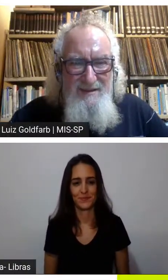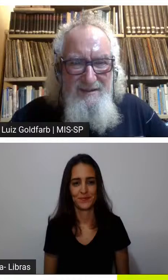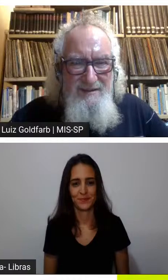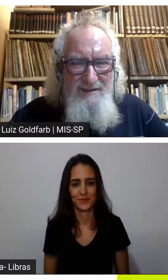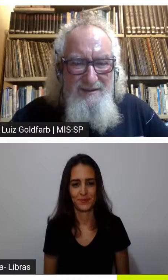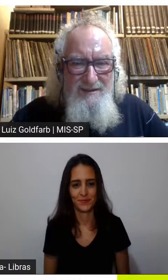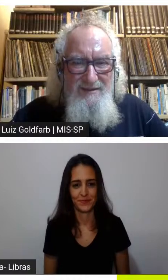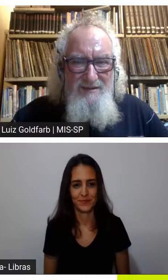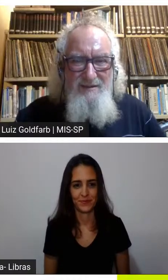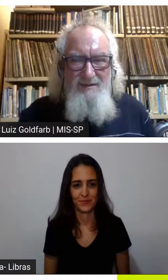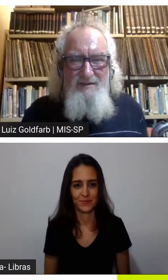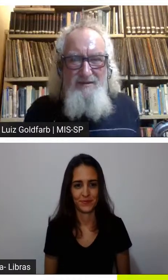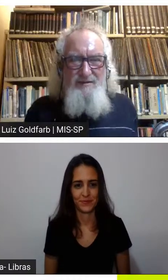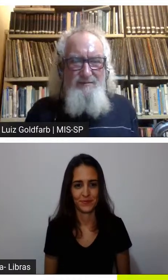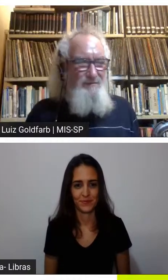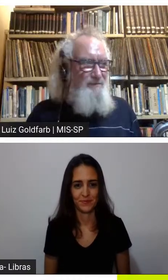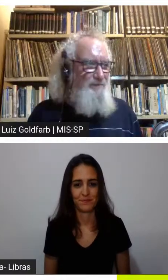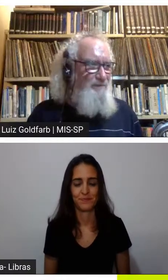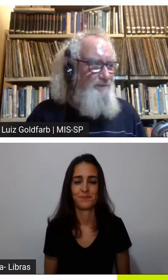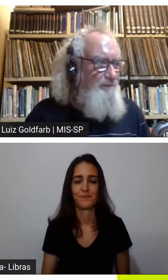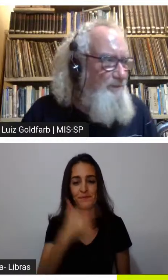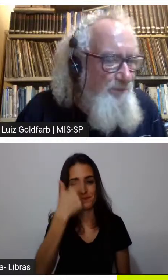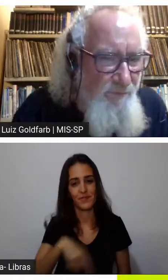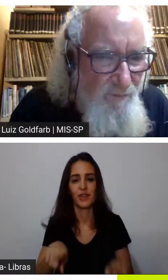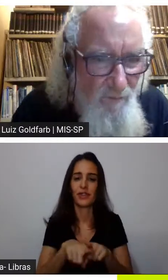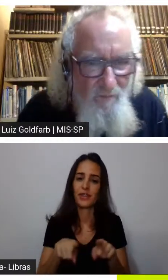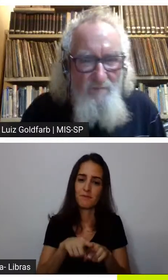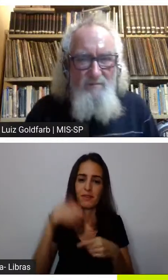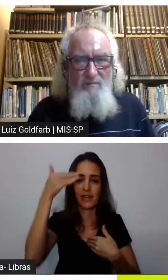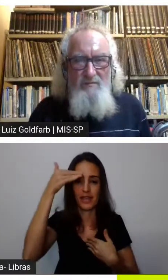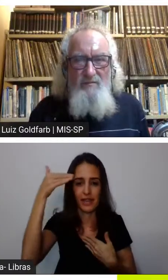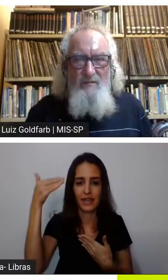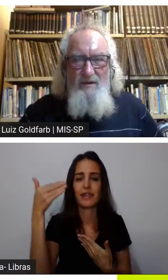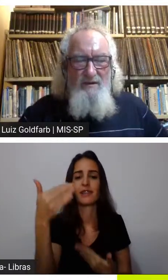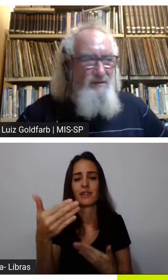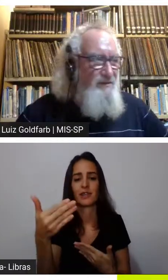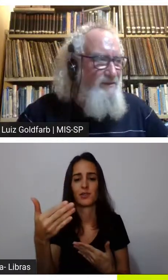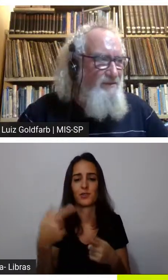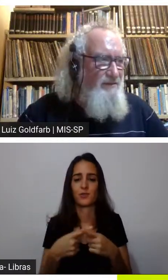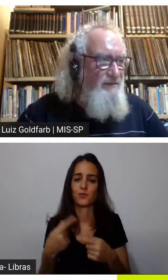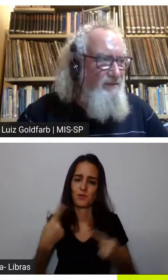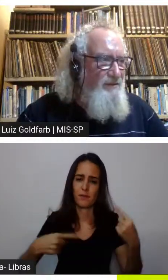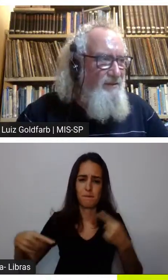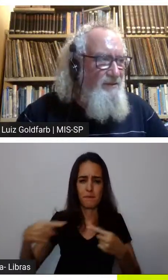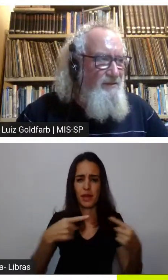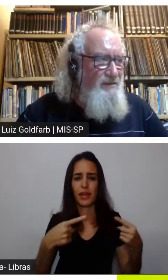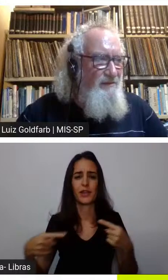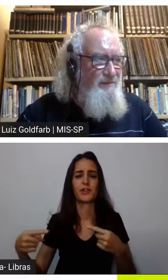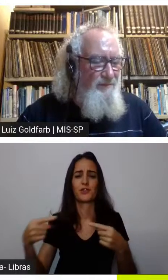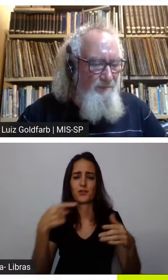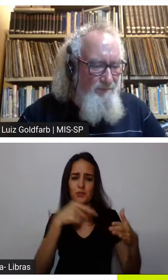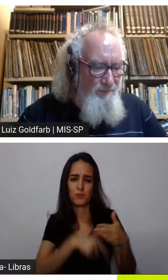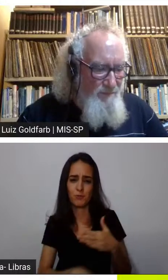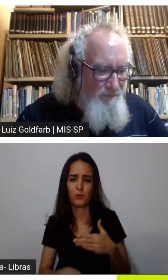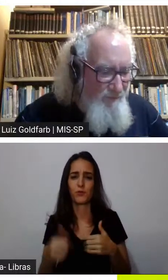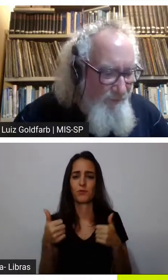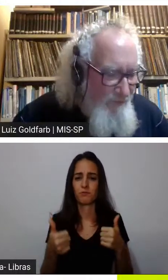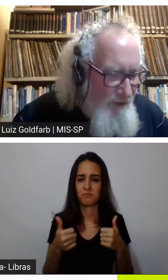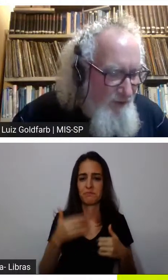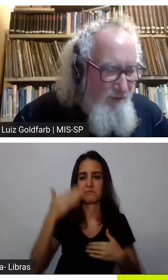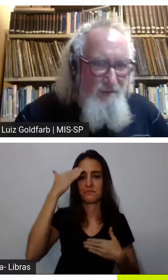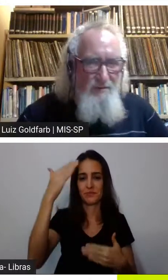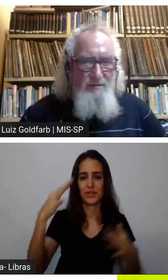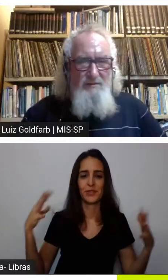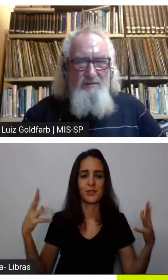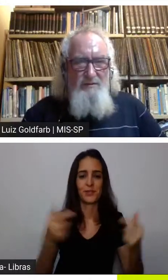eu também deixo minha nota de gratidão adorei estar aqui com vocês hoje com essa profundidade de debate com essa diversidade de perguntas muito obrigado a todo mundo que